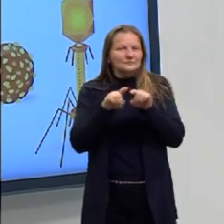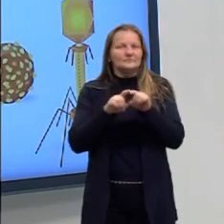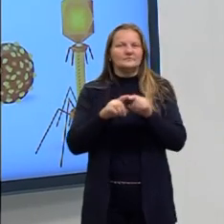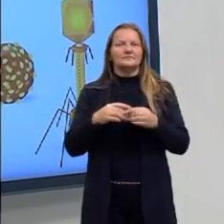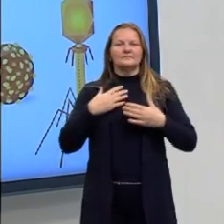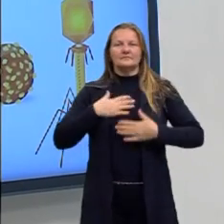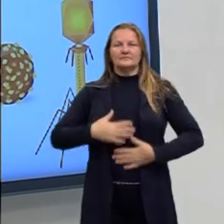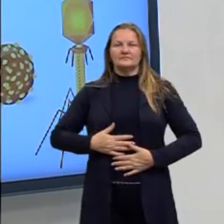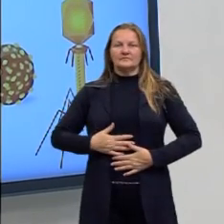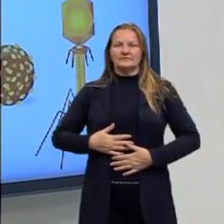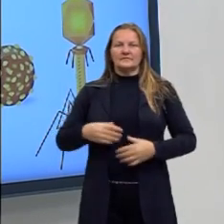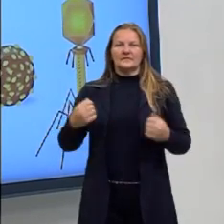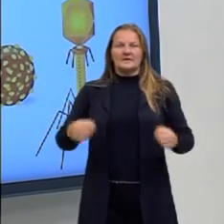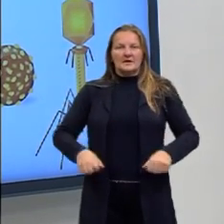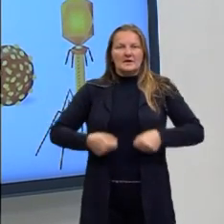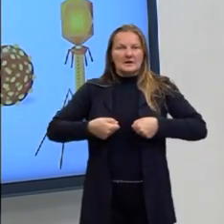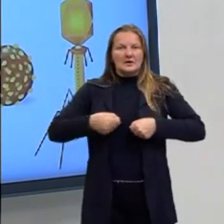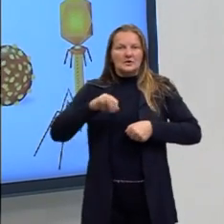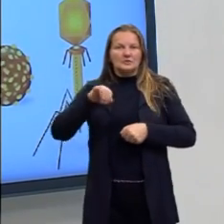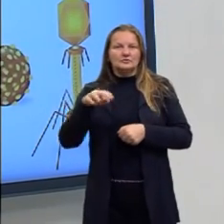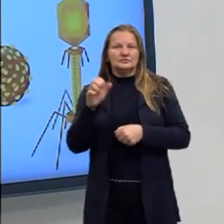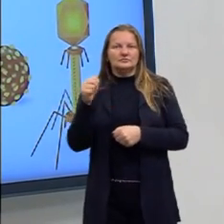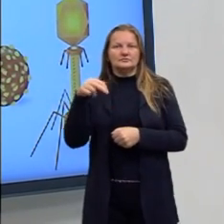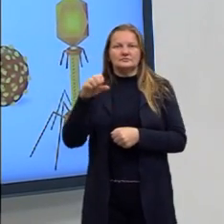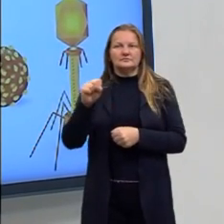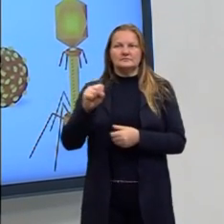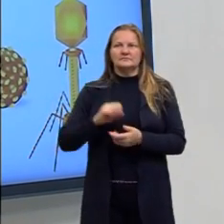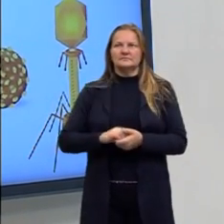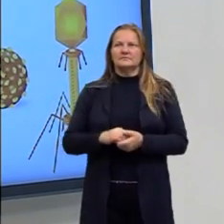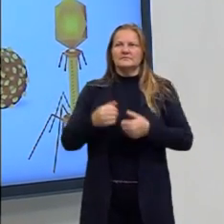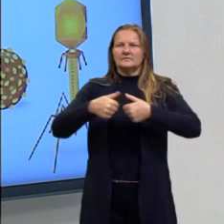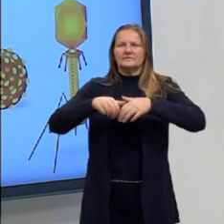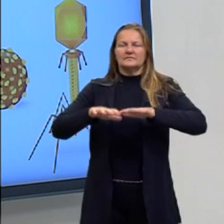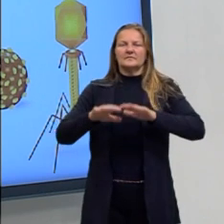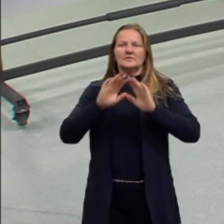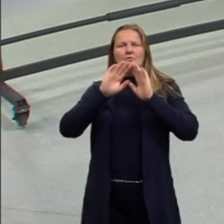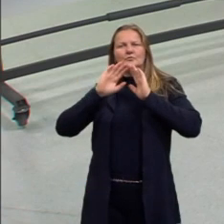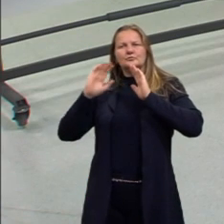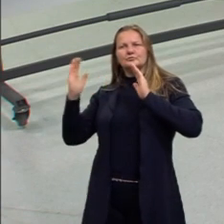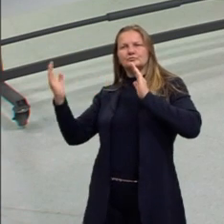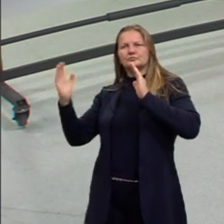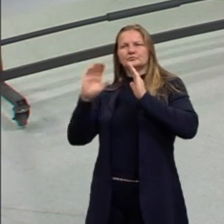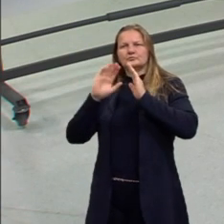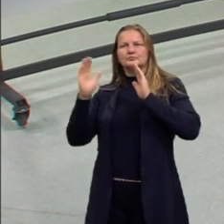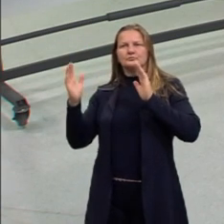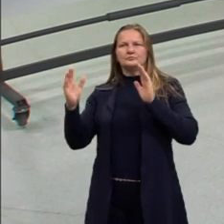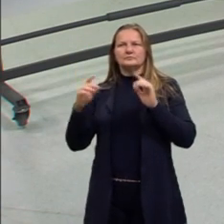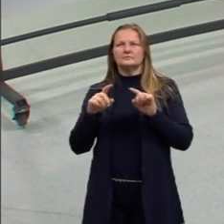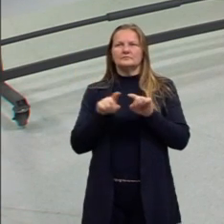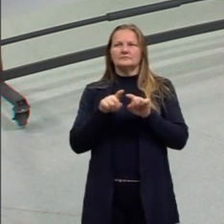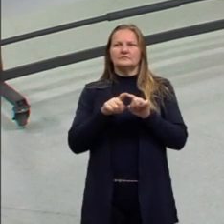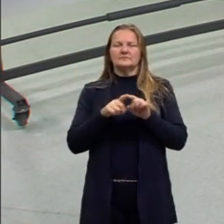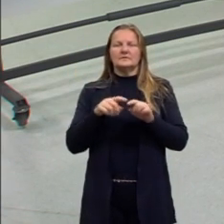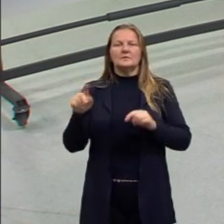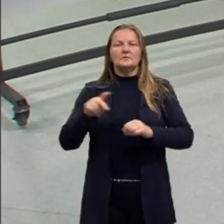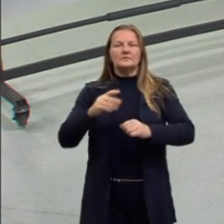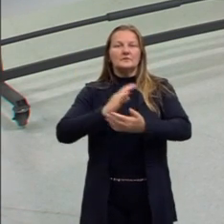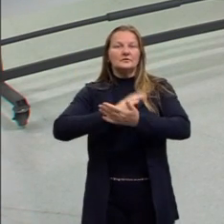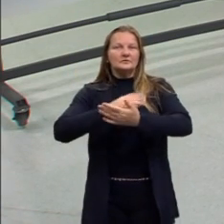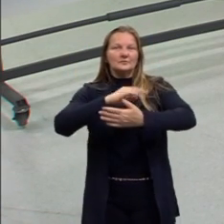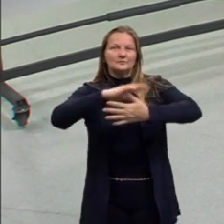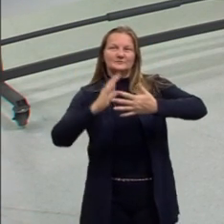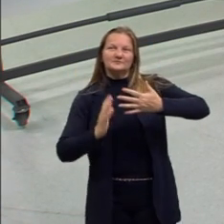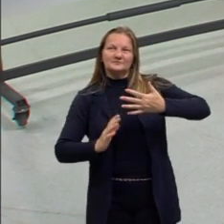programa e uma calça jeans. Aqui no estúdio nós temos um longo painel branco com monitores e também as professoras e